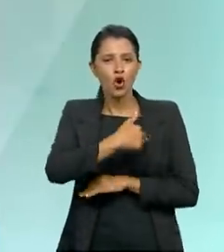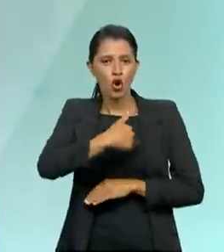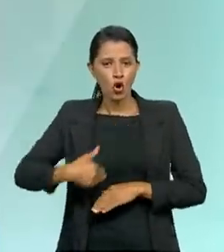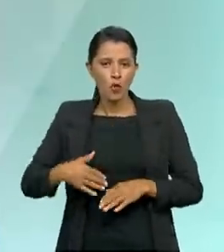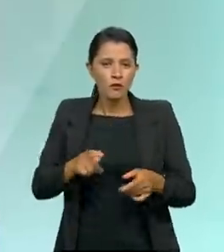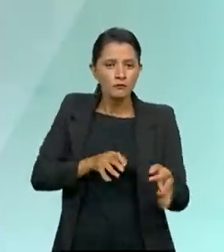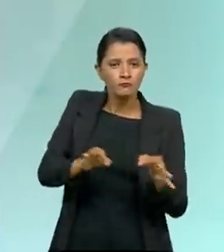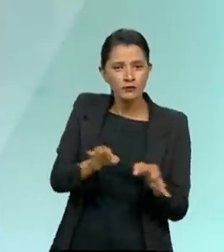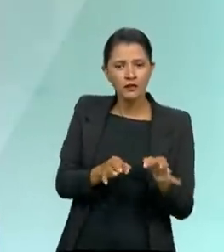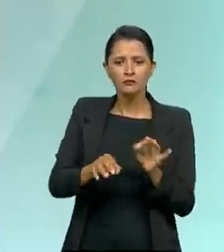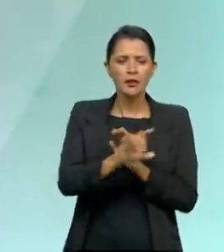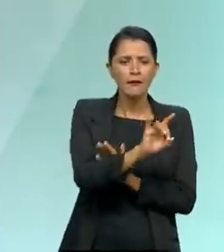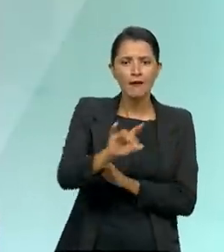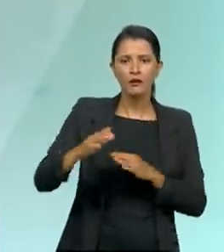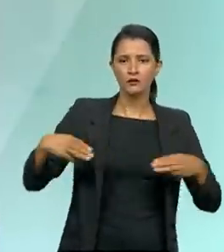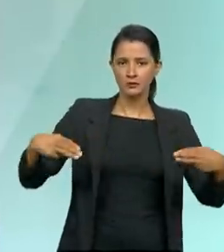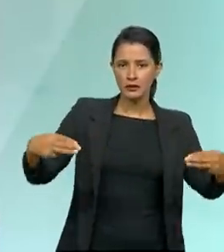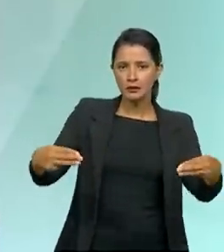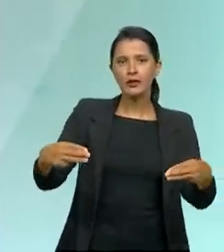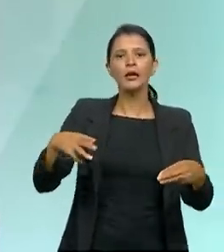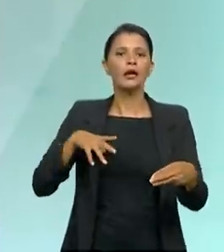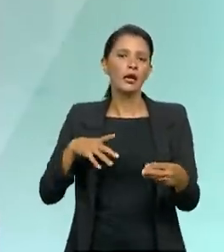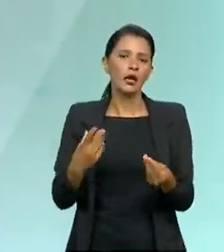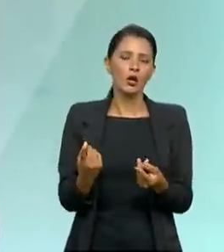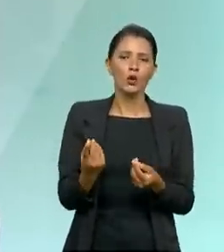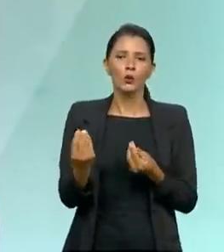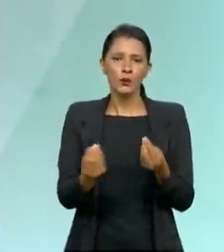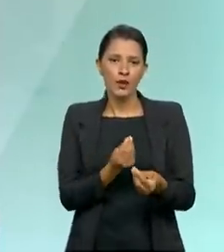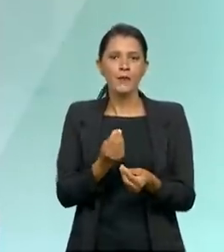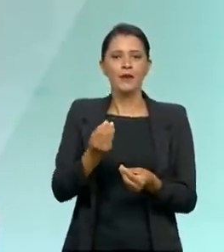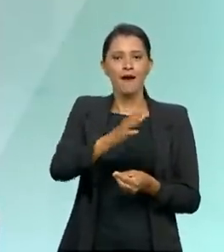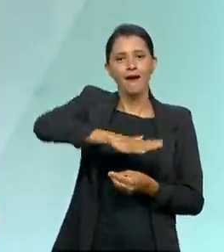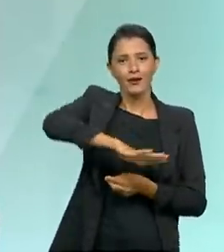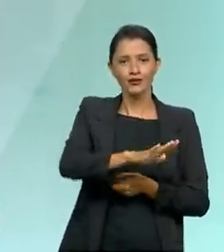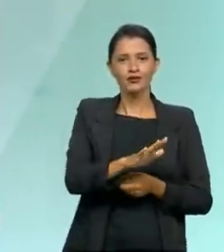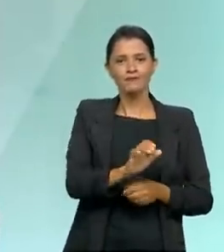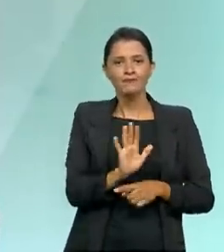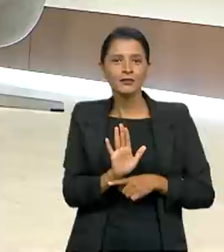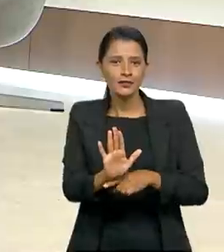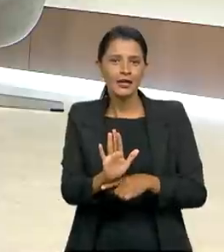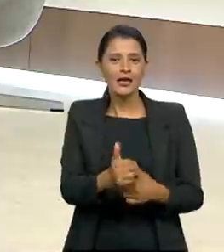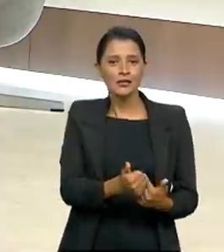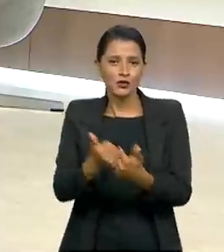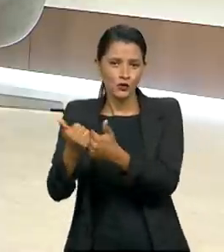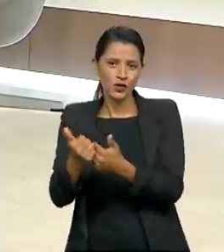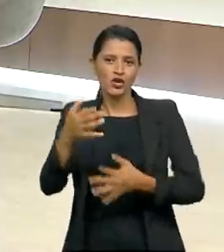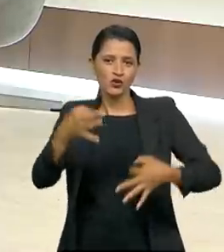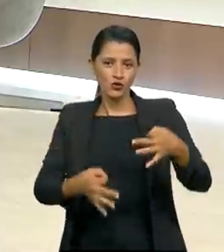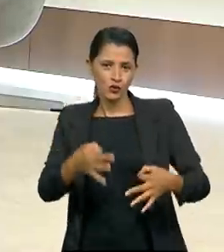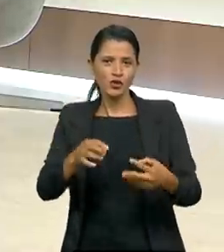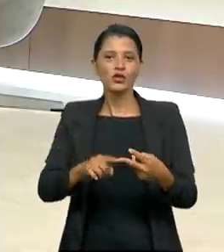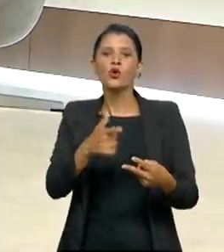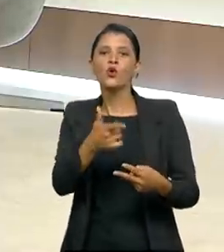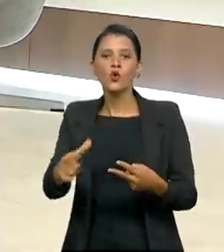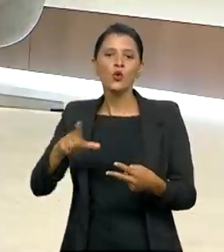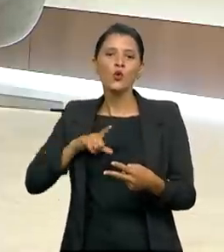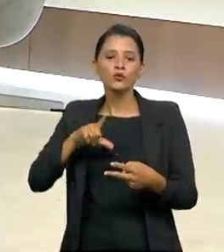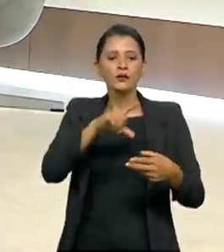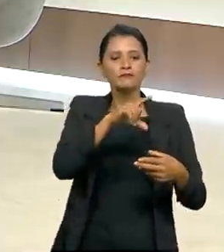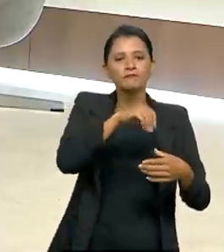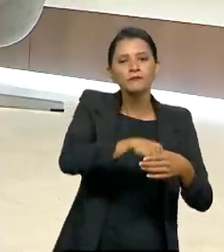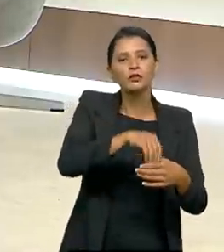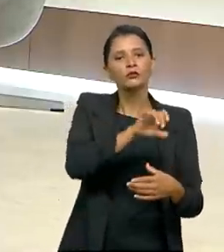ministério, de cada autarquia, como a área de assessoria jurídica, como a área que trata da governança dentro de cada